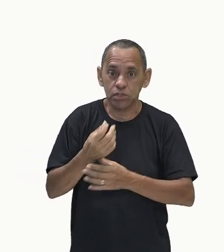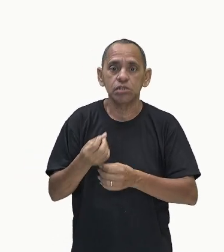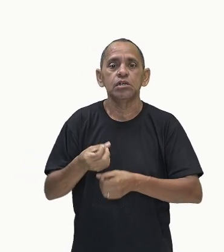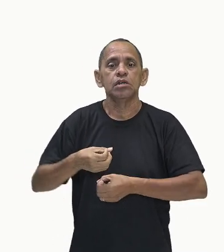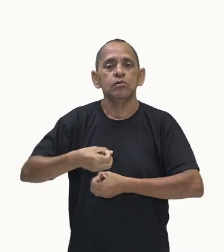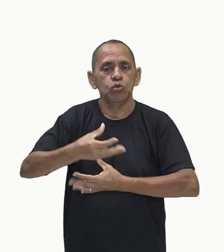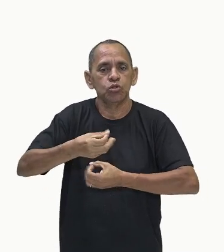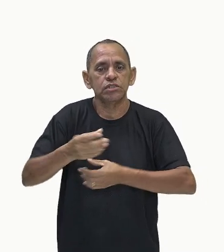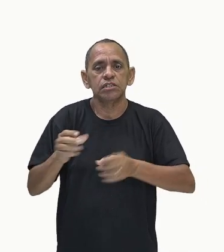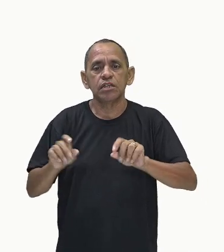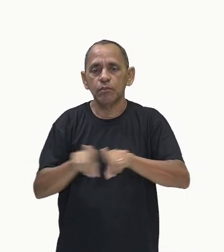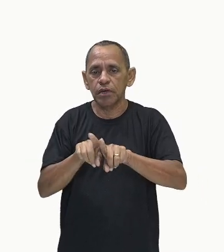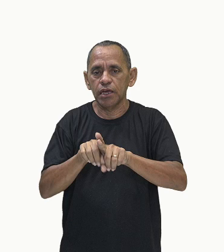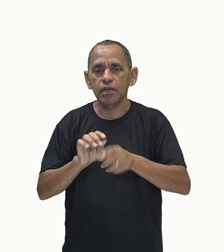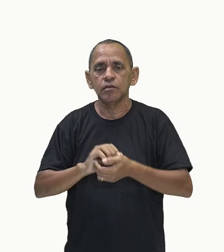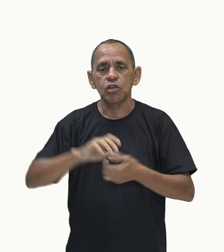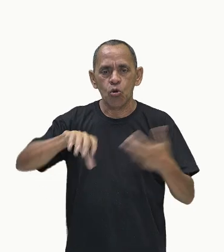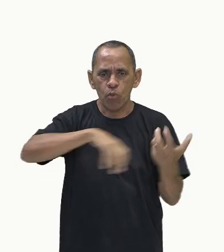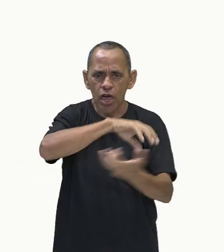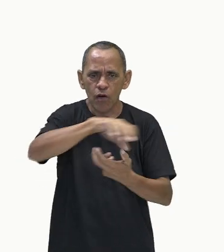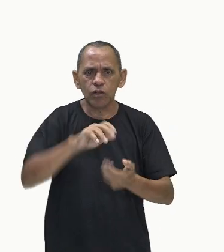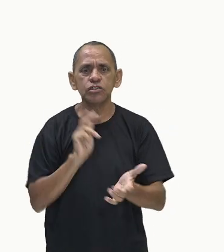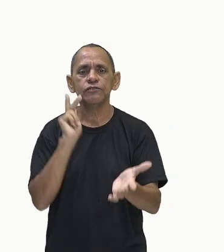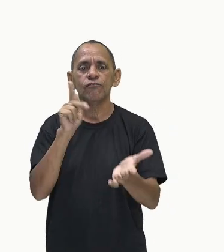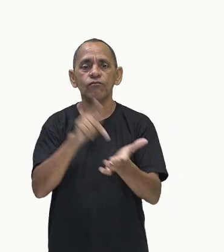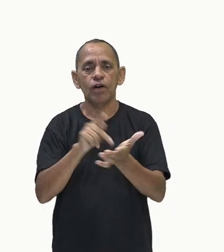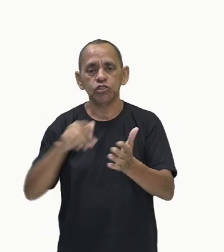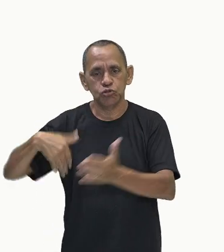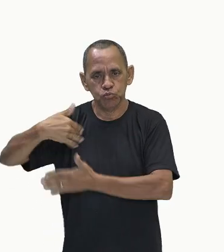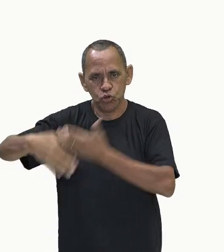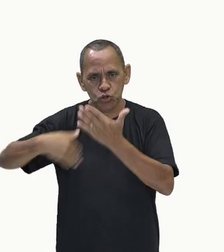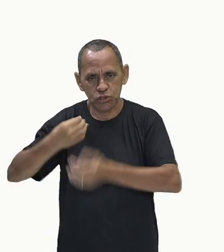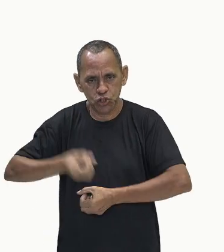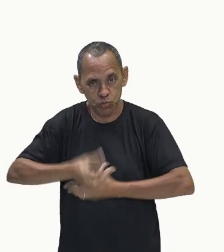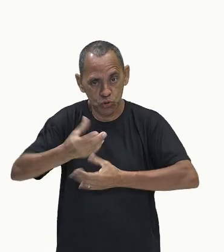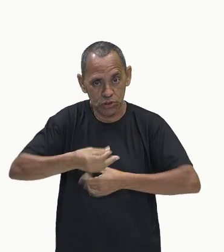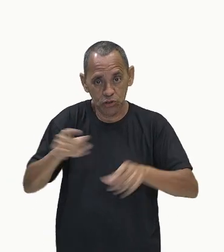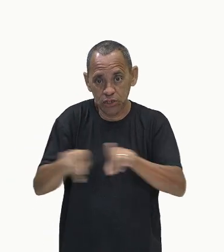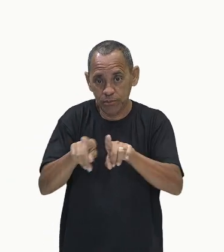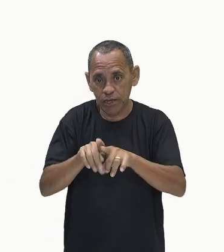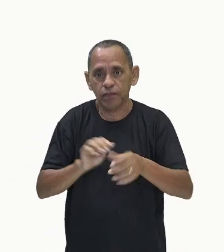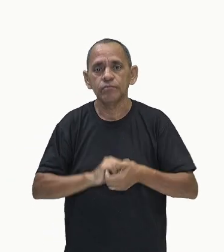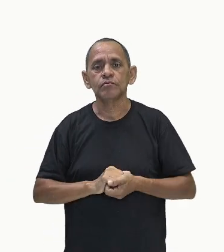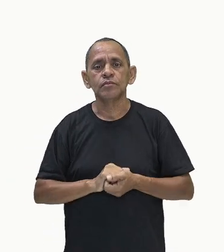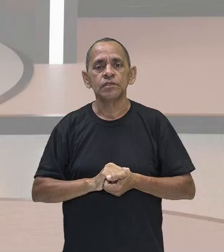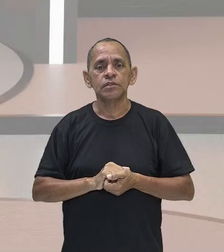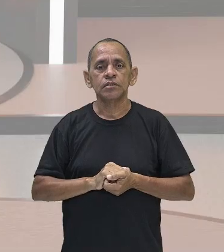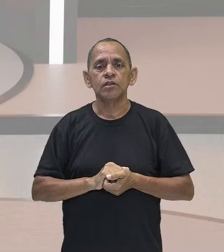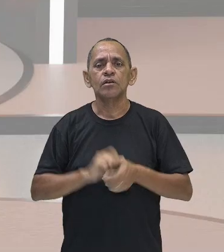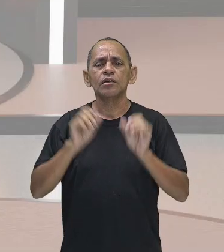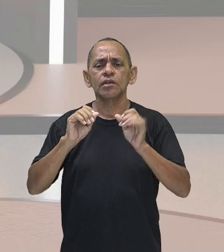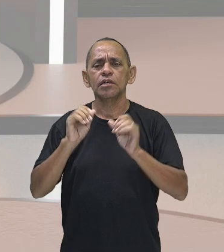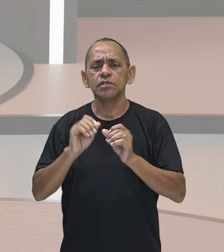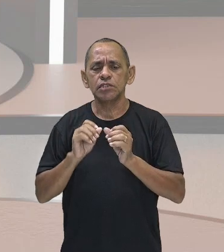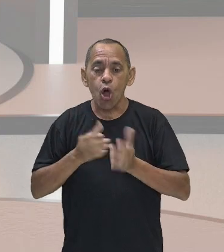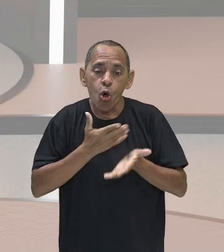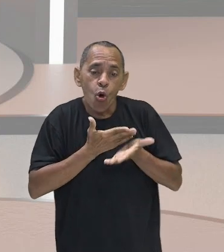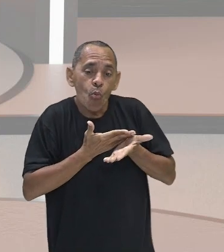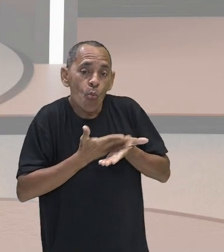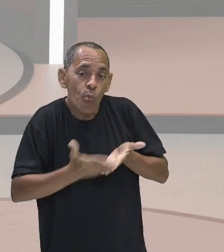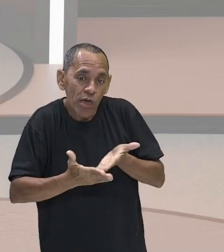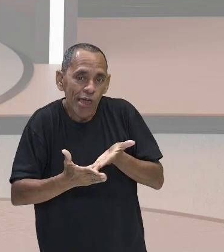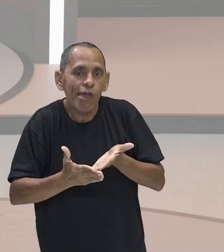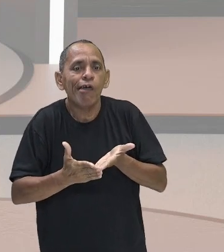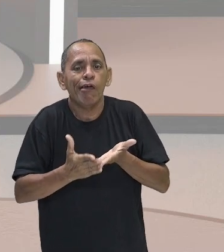foi uma revolução de fato no processo produtivo, o que seria o embrião do motor a vapor,